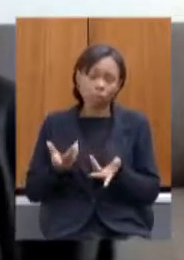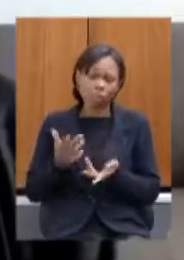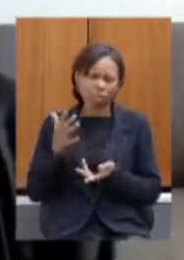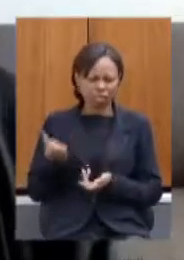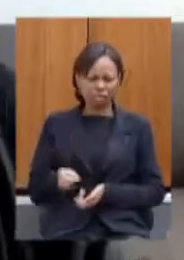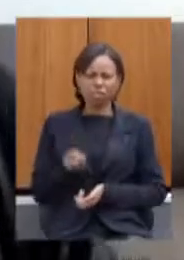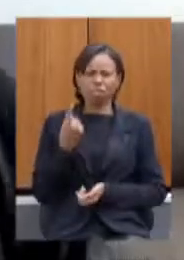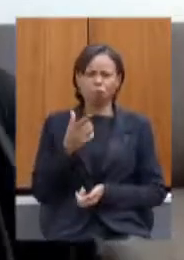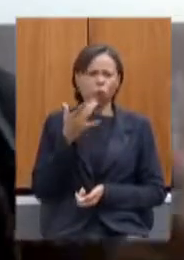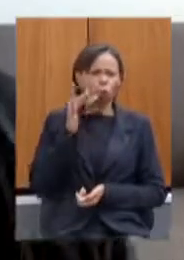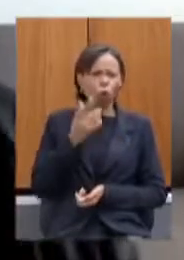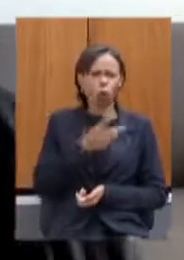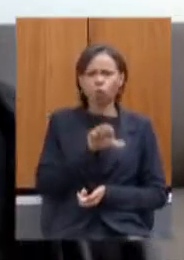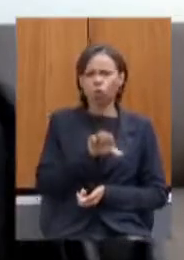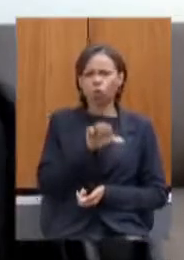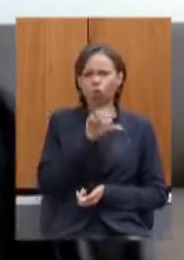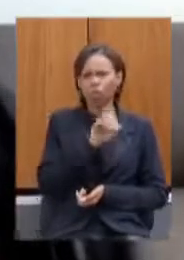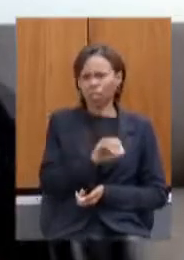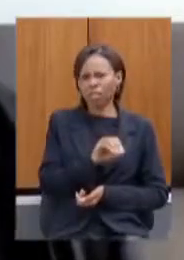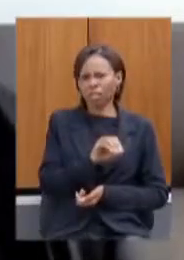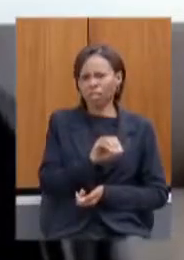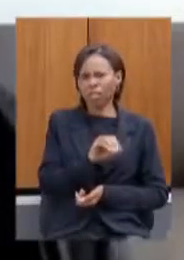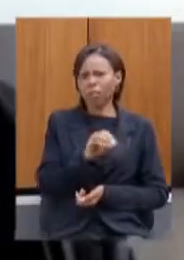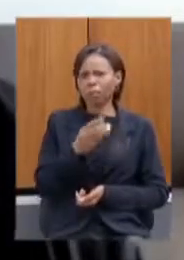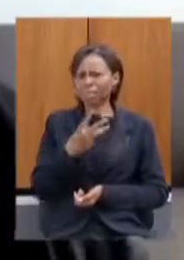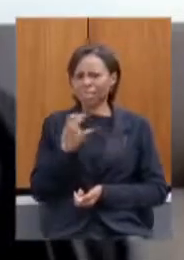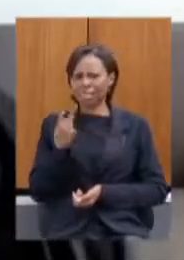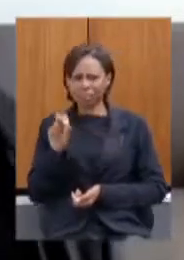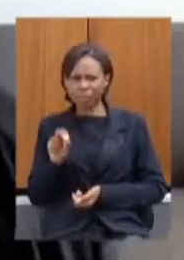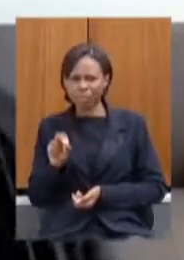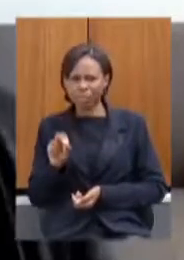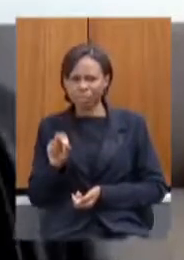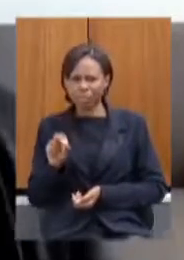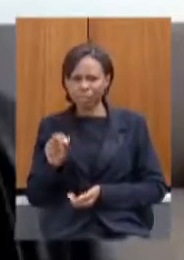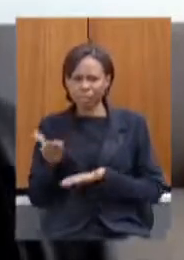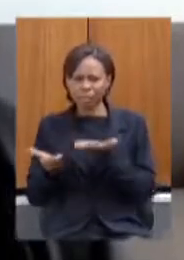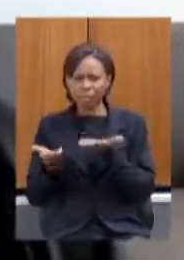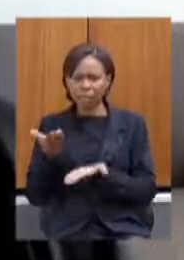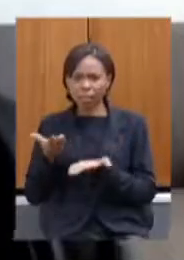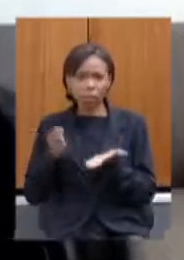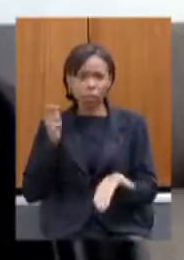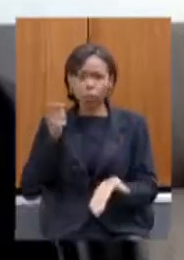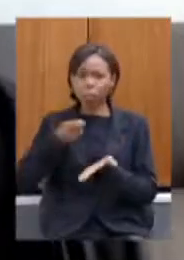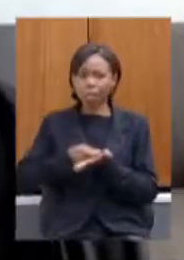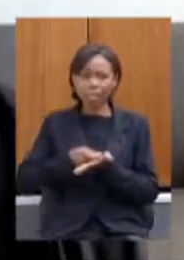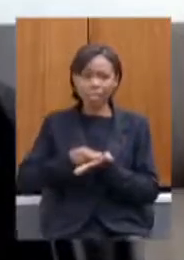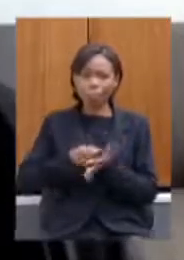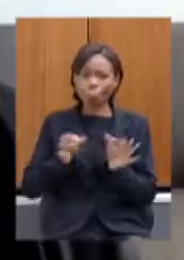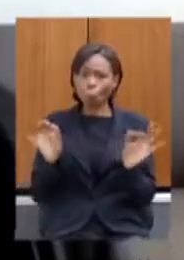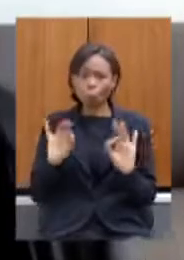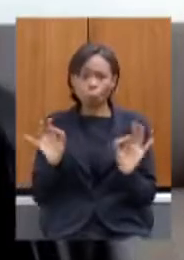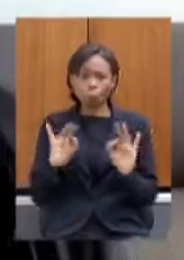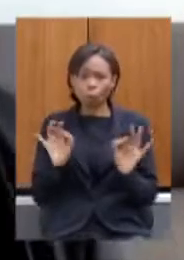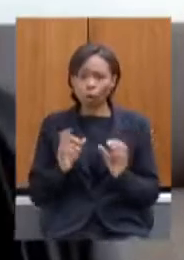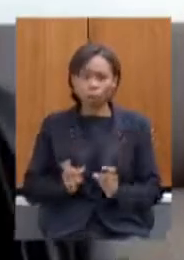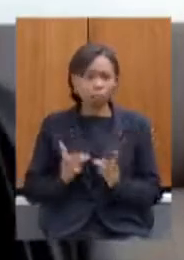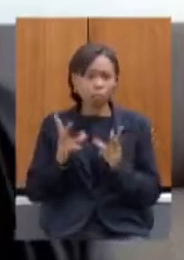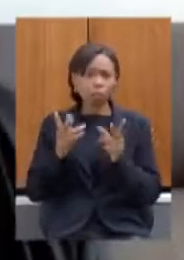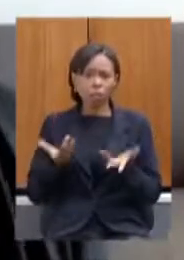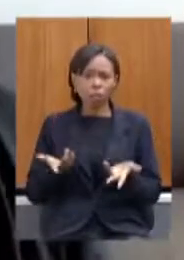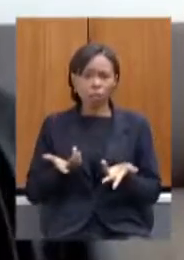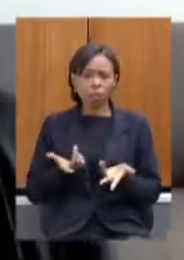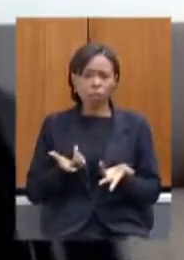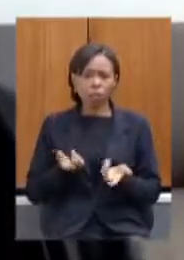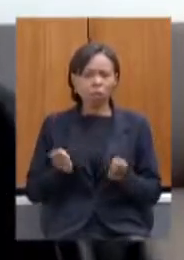90 para 350 gramas e não pagar um centavo de imposto de exportação ele aguentaria fácil fácil 20